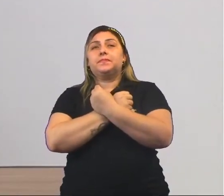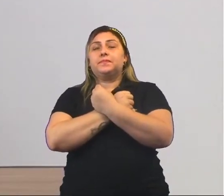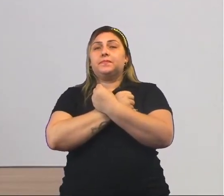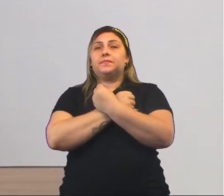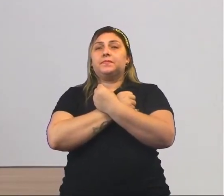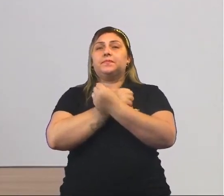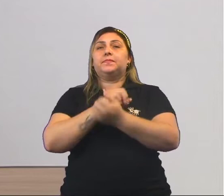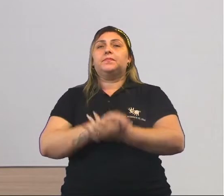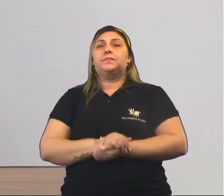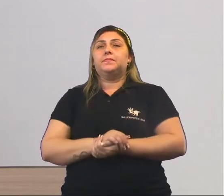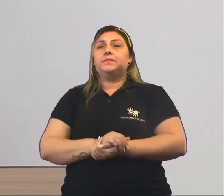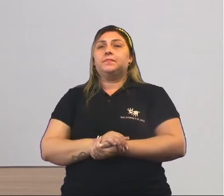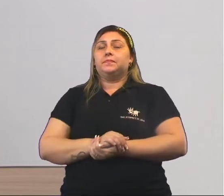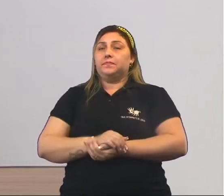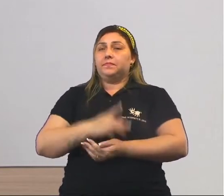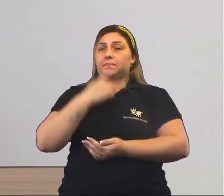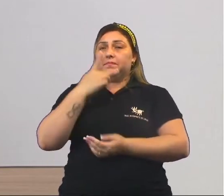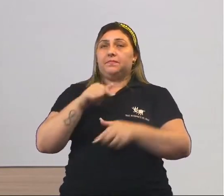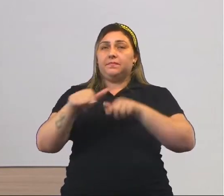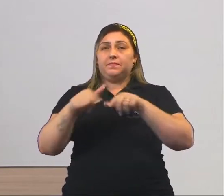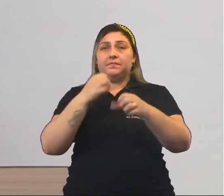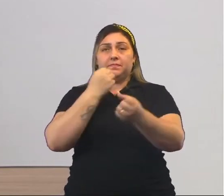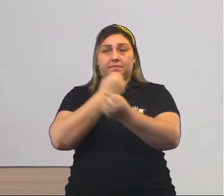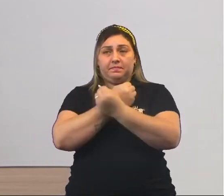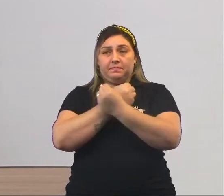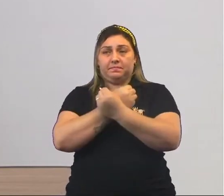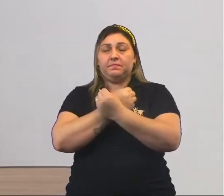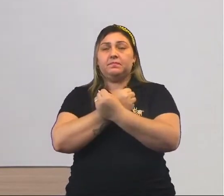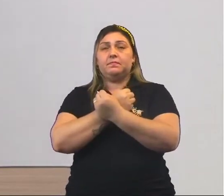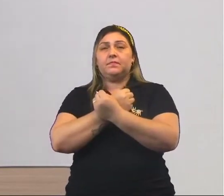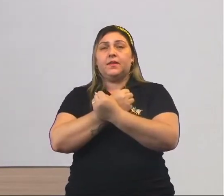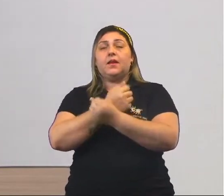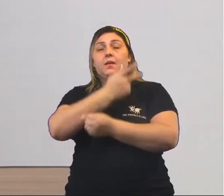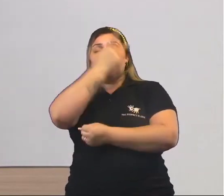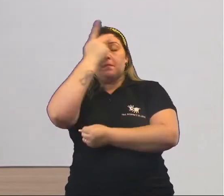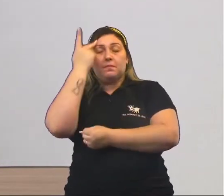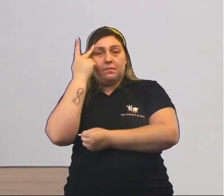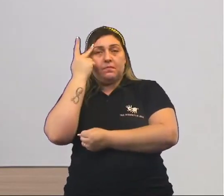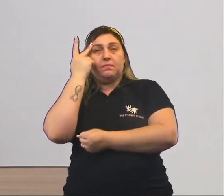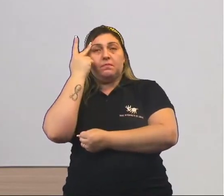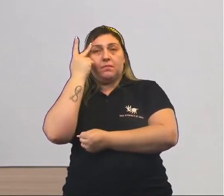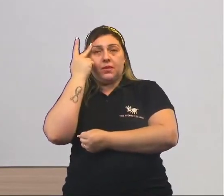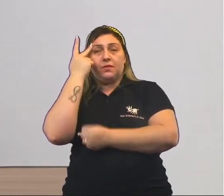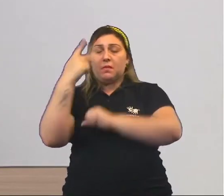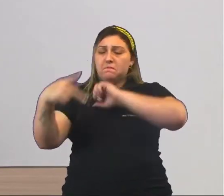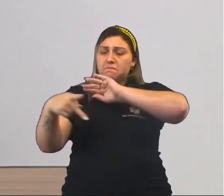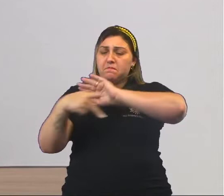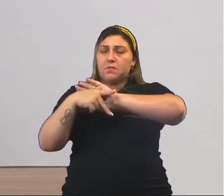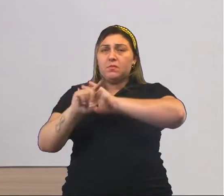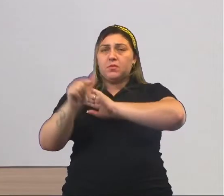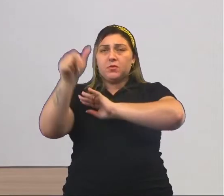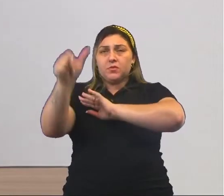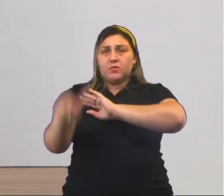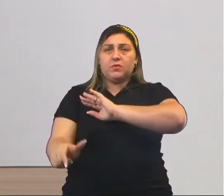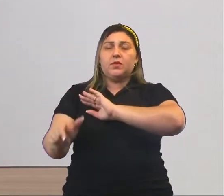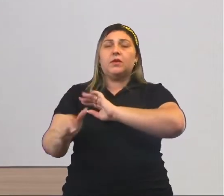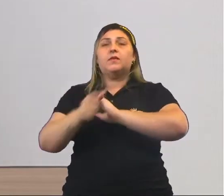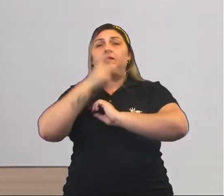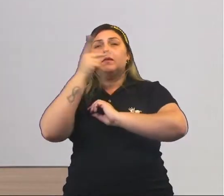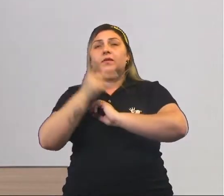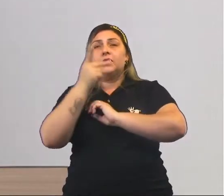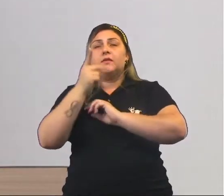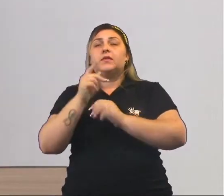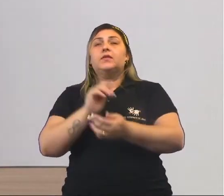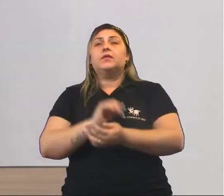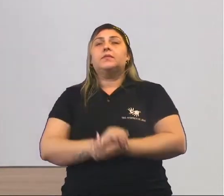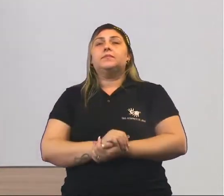era tratado o escravo. Quando a gente fala trabalho escravo, é nesse sentido, como se a pessoa em si fosse uma propriedade. Ele falou um pouco da história aí,